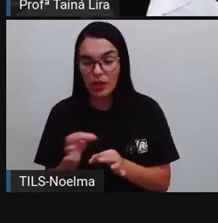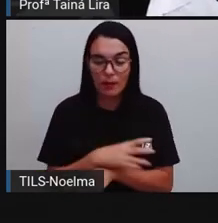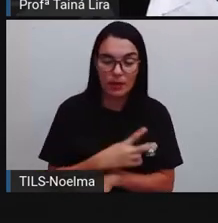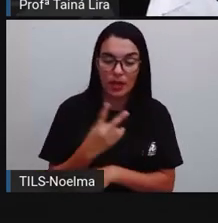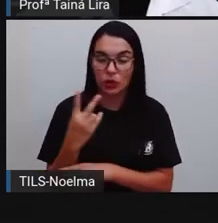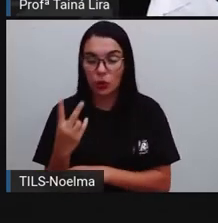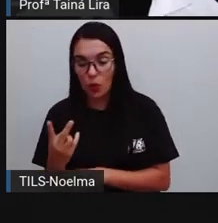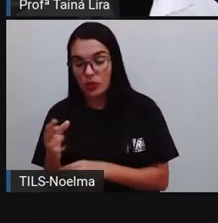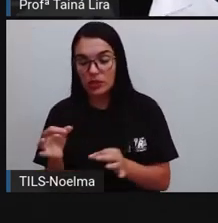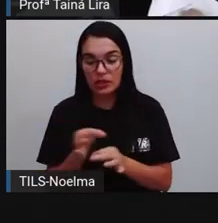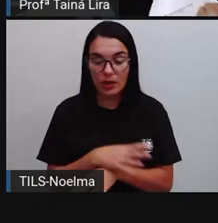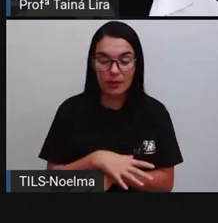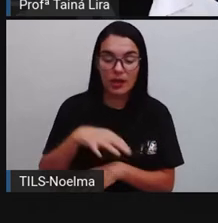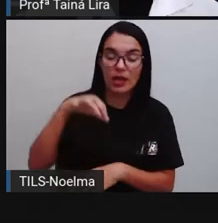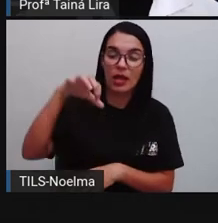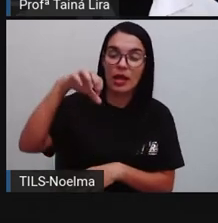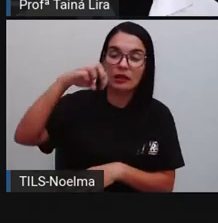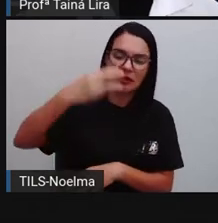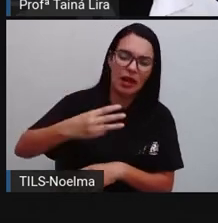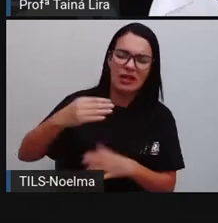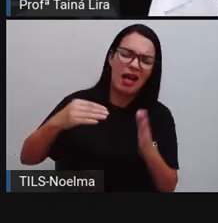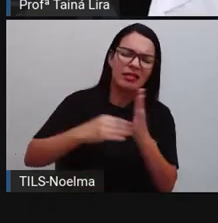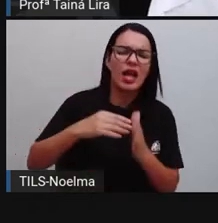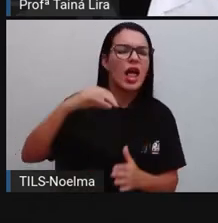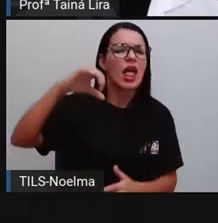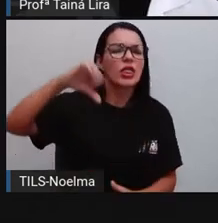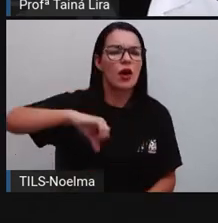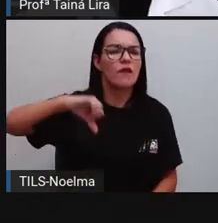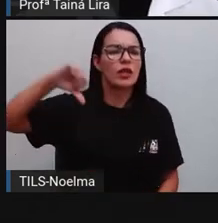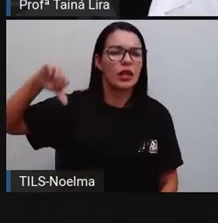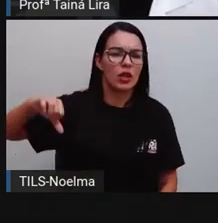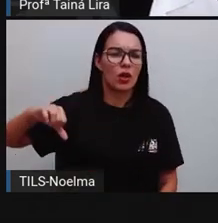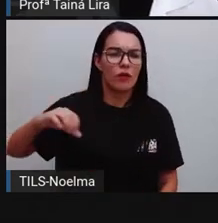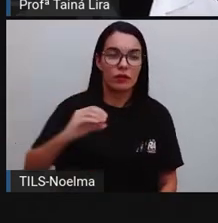até o 9. Essa tabela vai do 0 até o quanto?